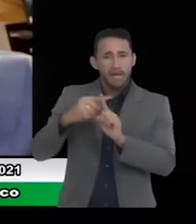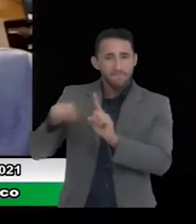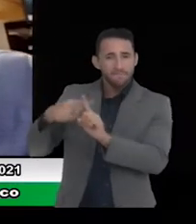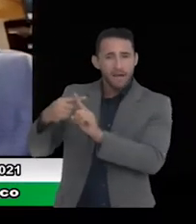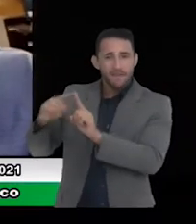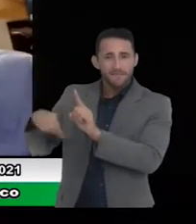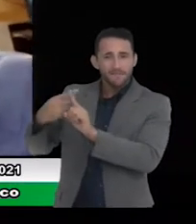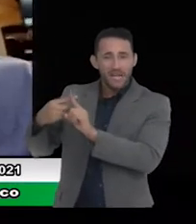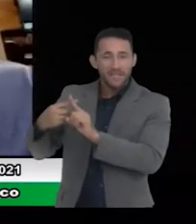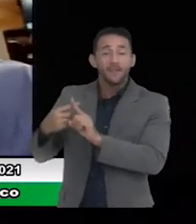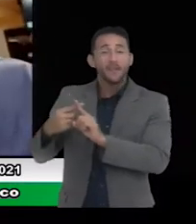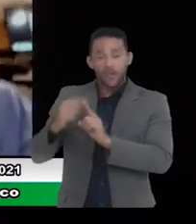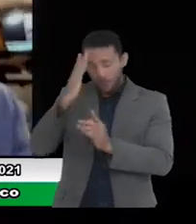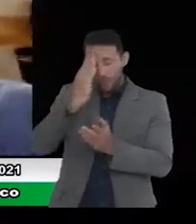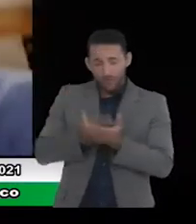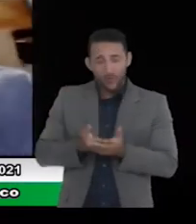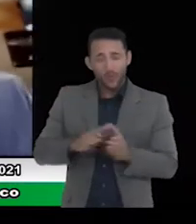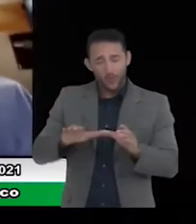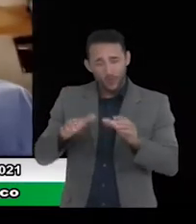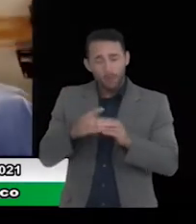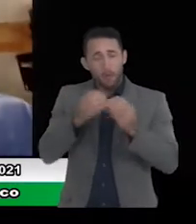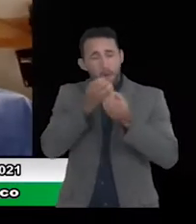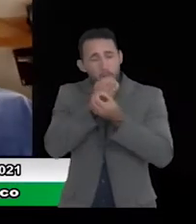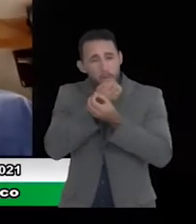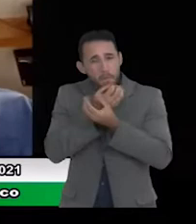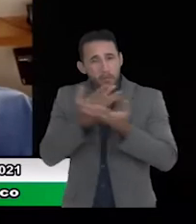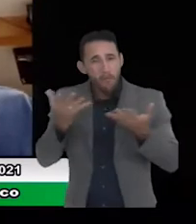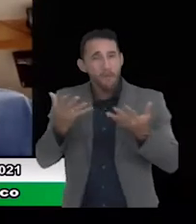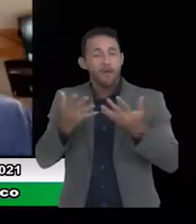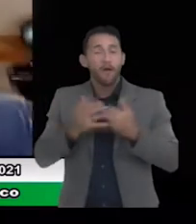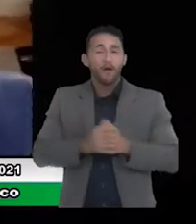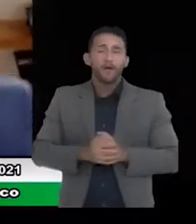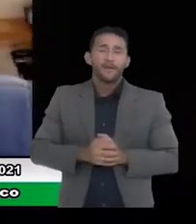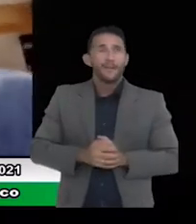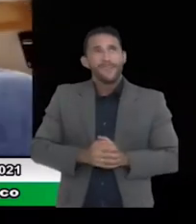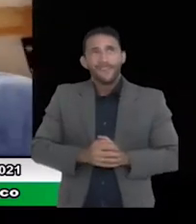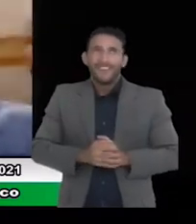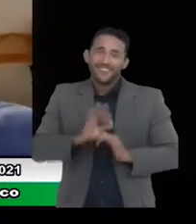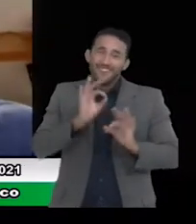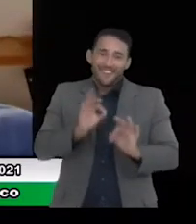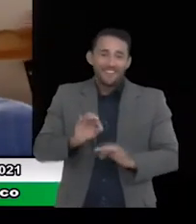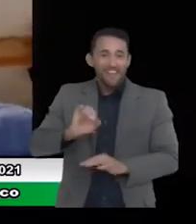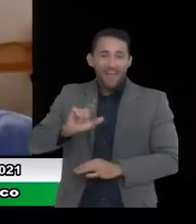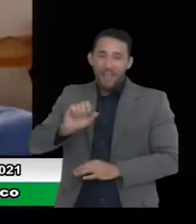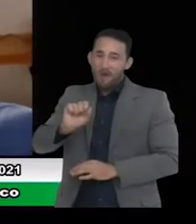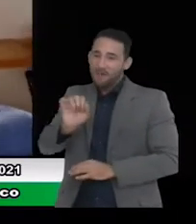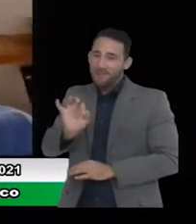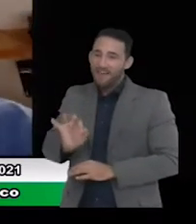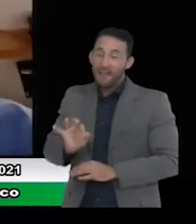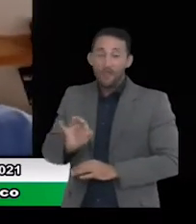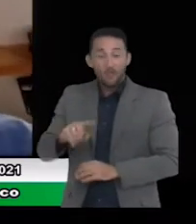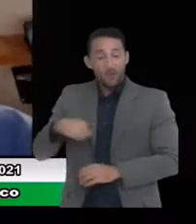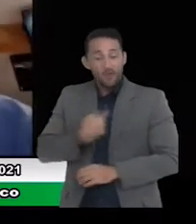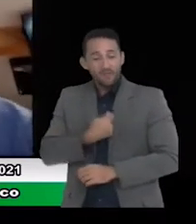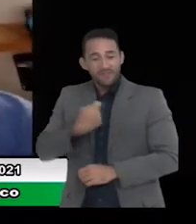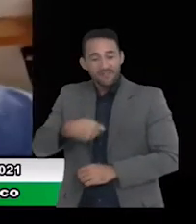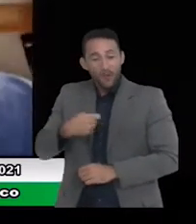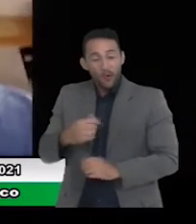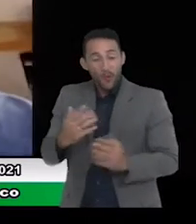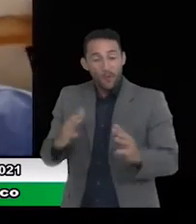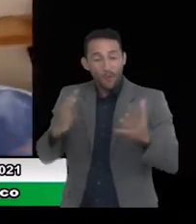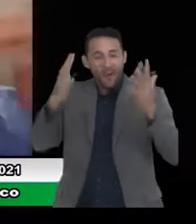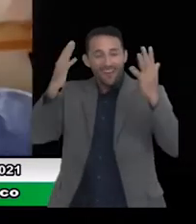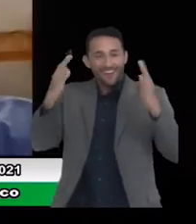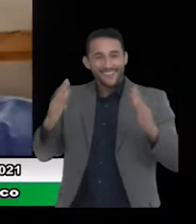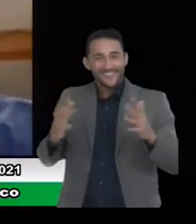equipe é muito boa e eu tenho certeza viu Elza a gente é até difícil comemorar eu sei que